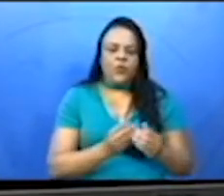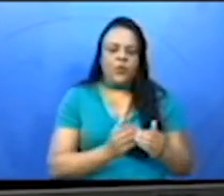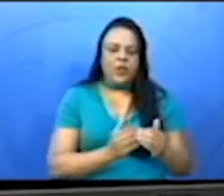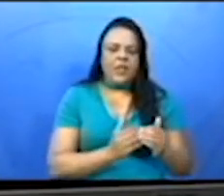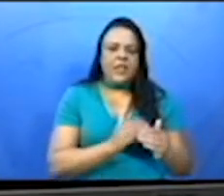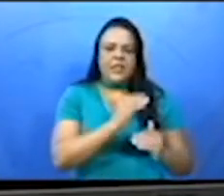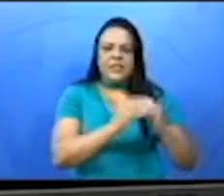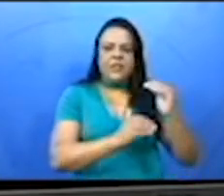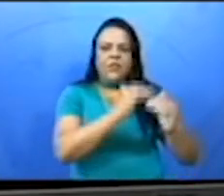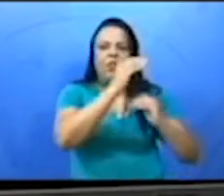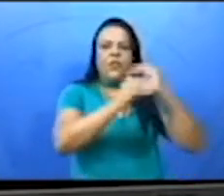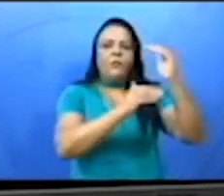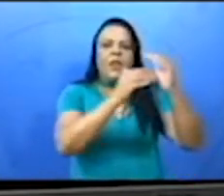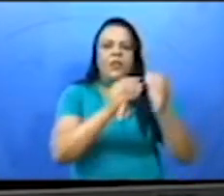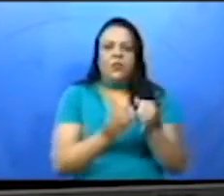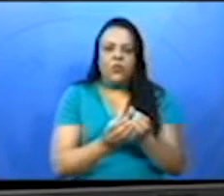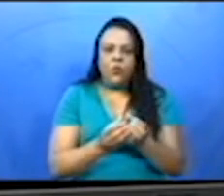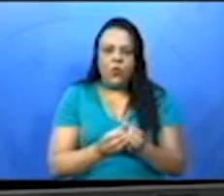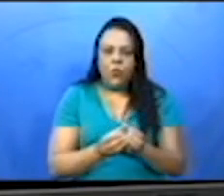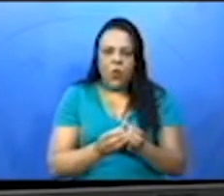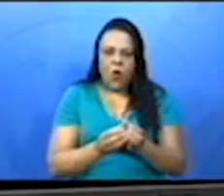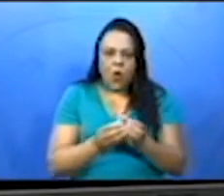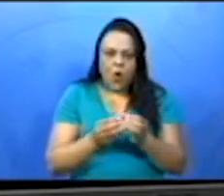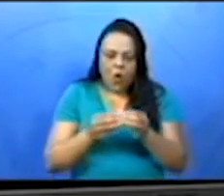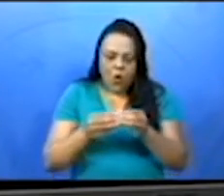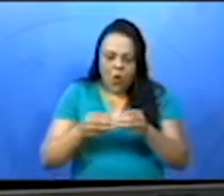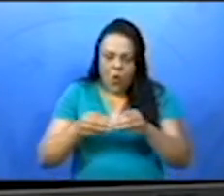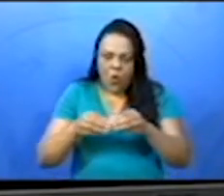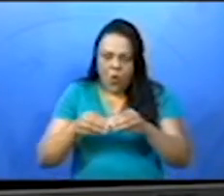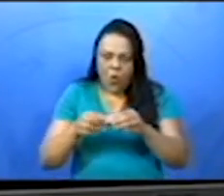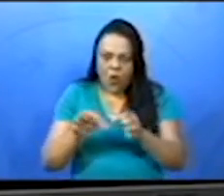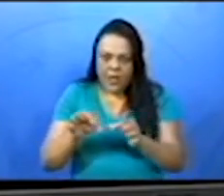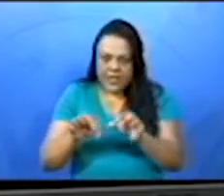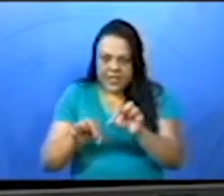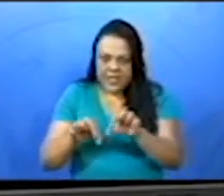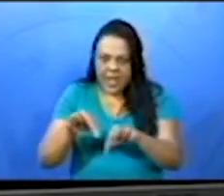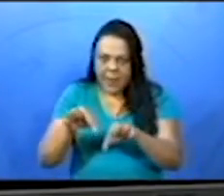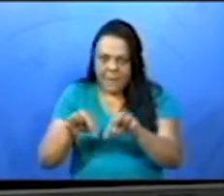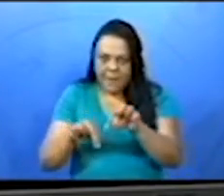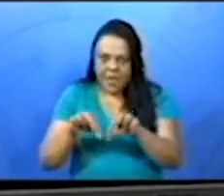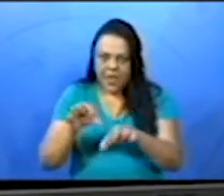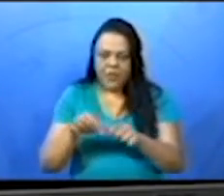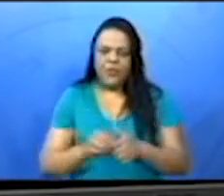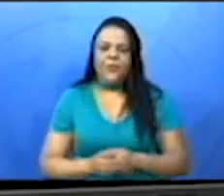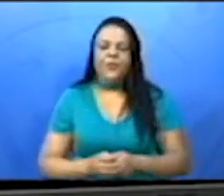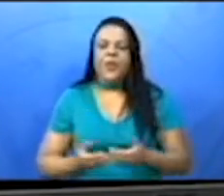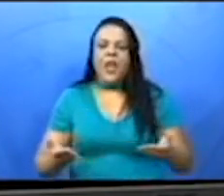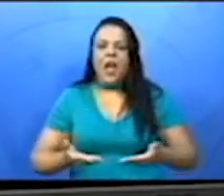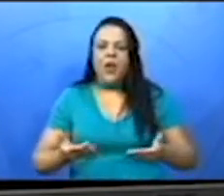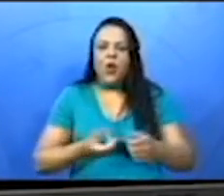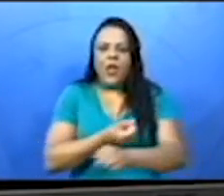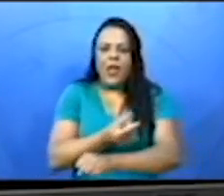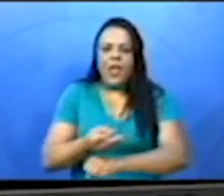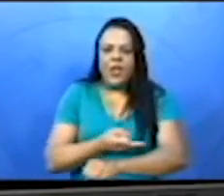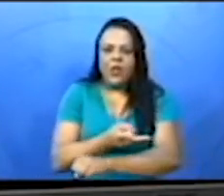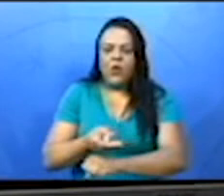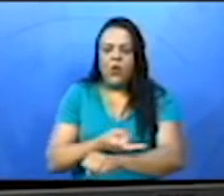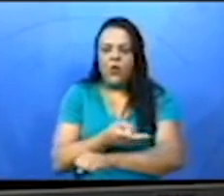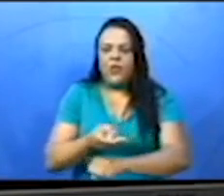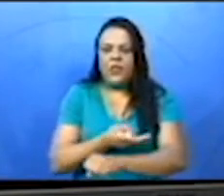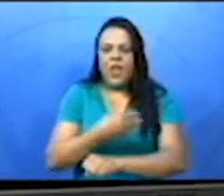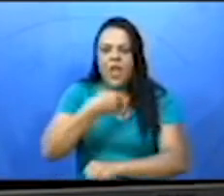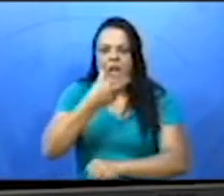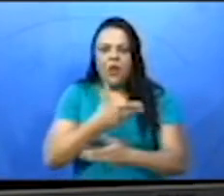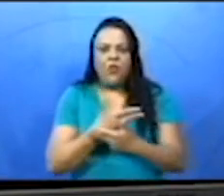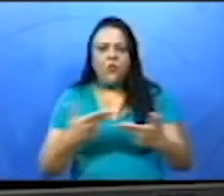não é mesmo? E para isso, vamos encontrar para qual fruto destes vale a seguinte